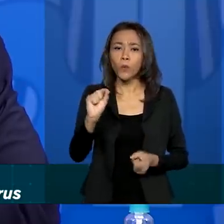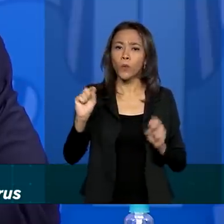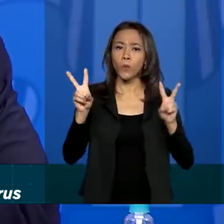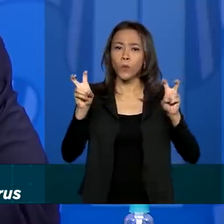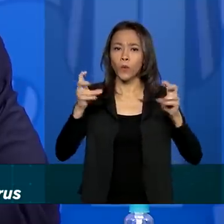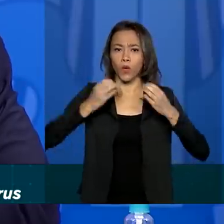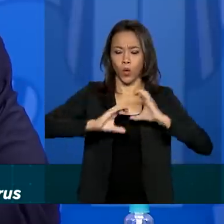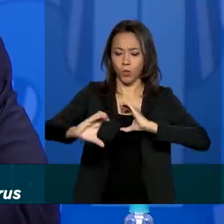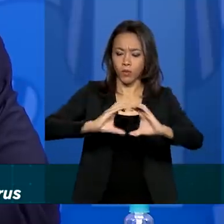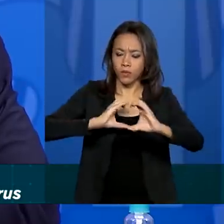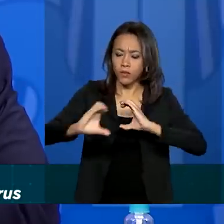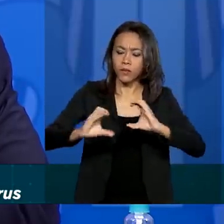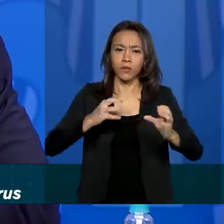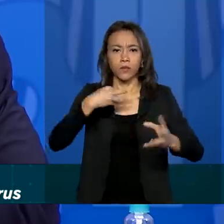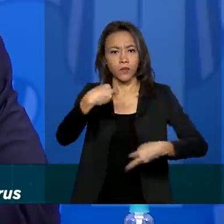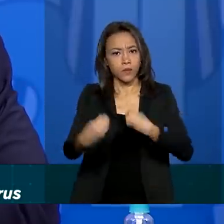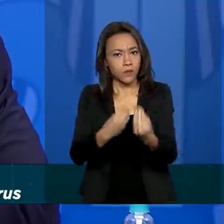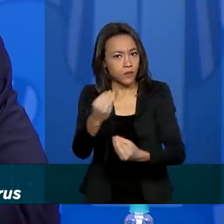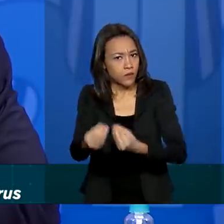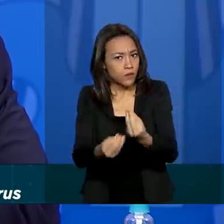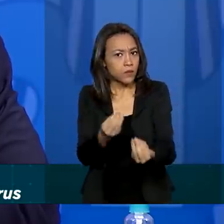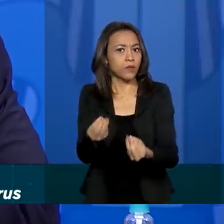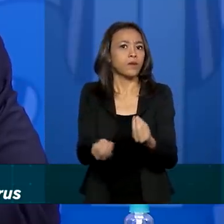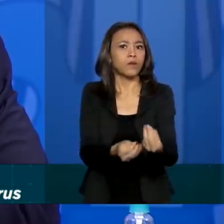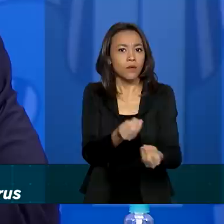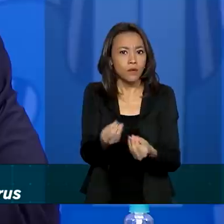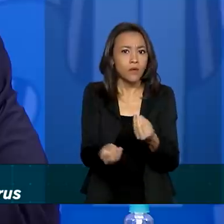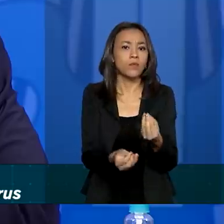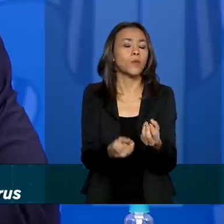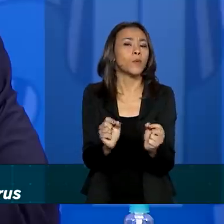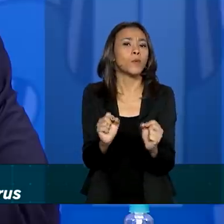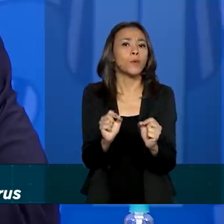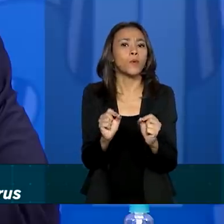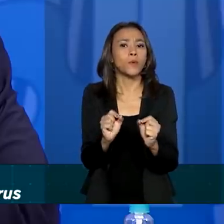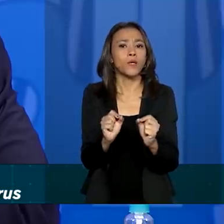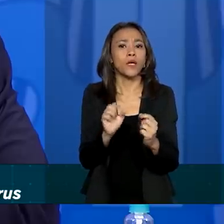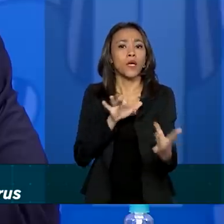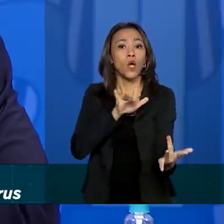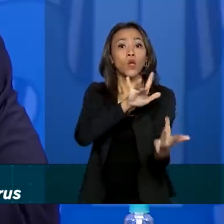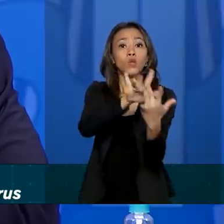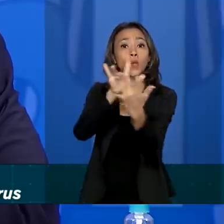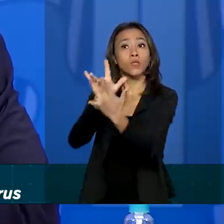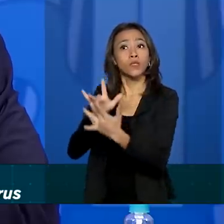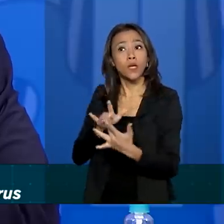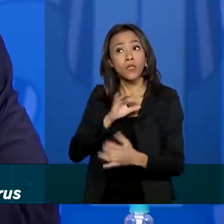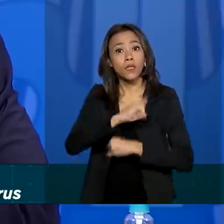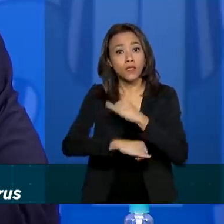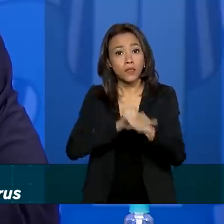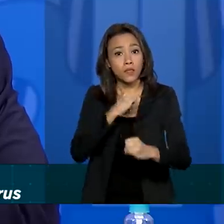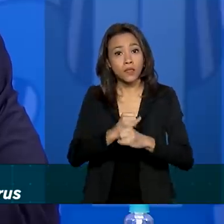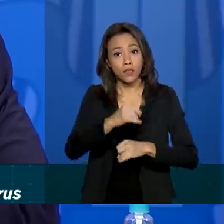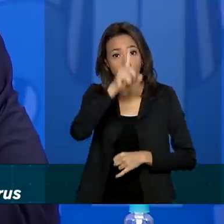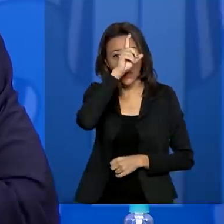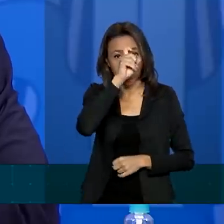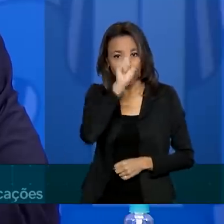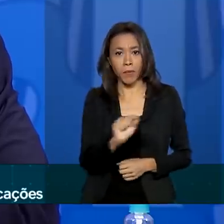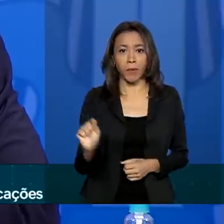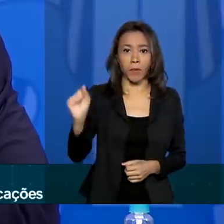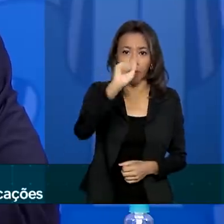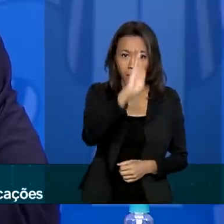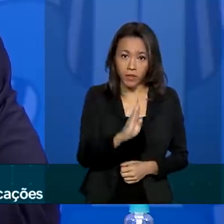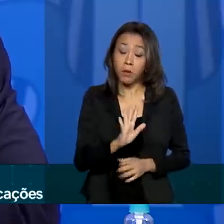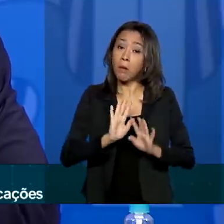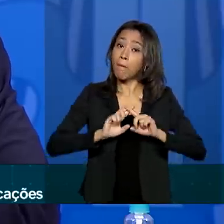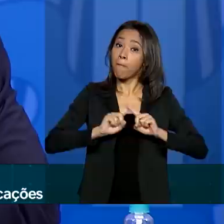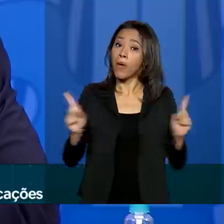da parte de multiprogramação, da conexão das unidades básicas de saúde, mas hoje o foco é nosso